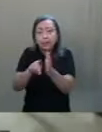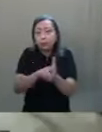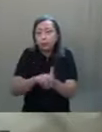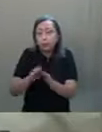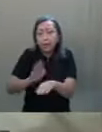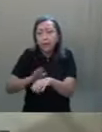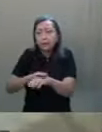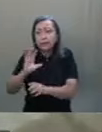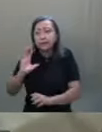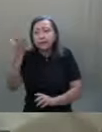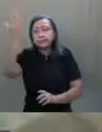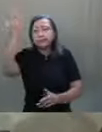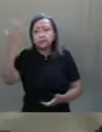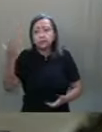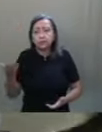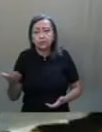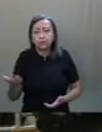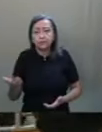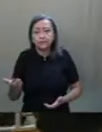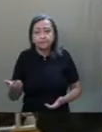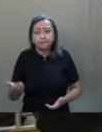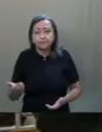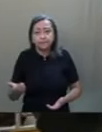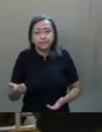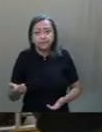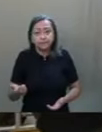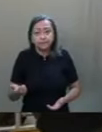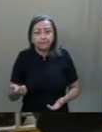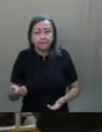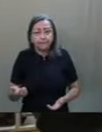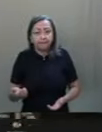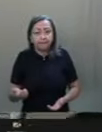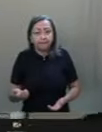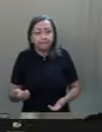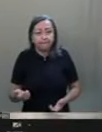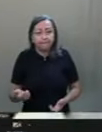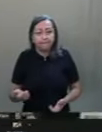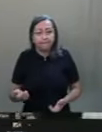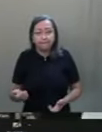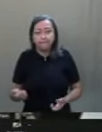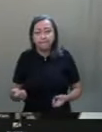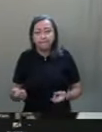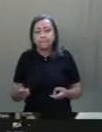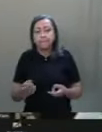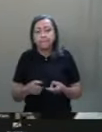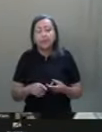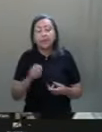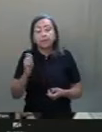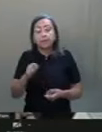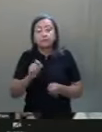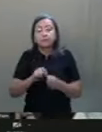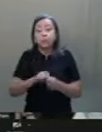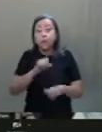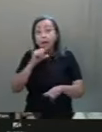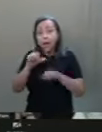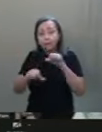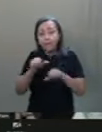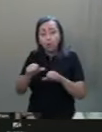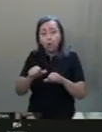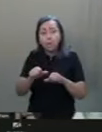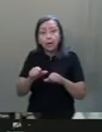lá que é estado de calamidade, se ele tiver o aval da União, ele pode fazer uma reforma